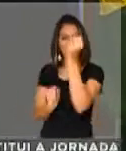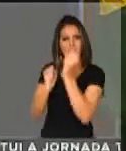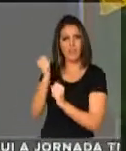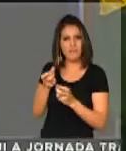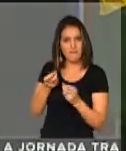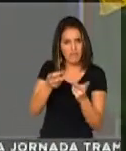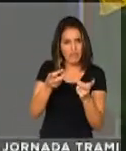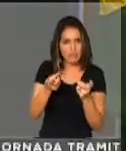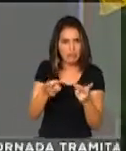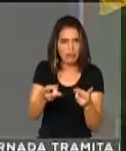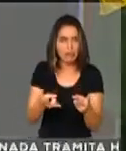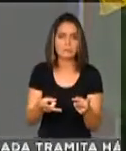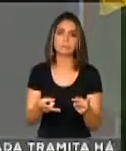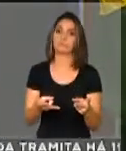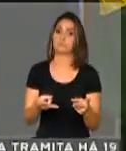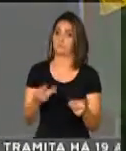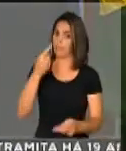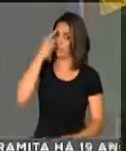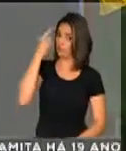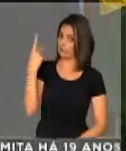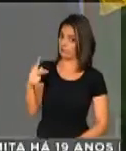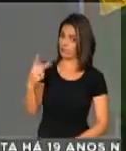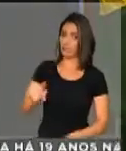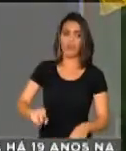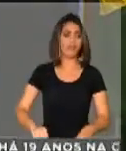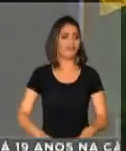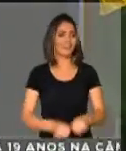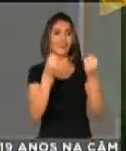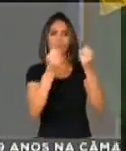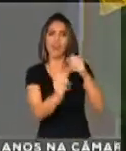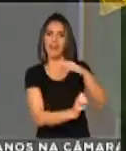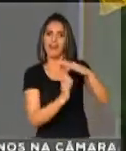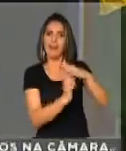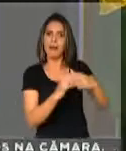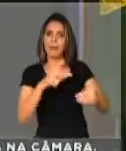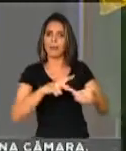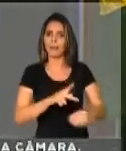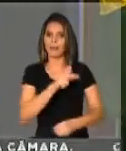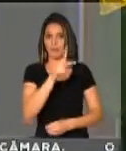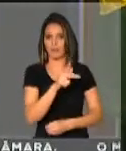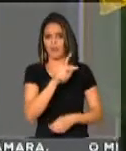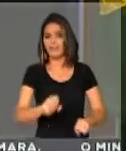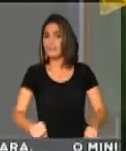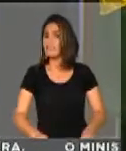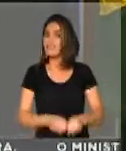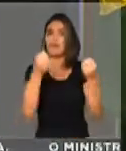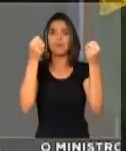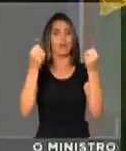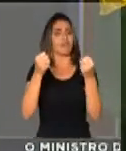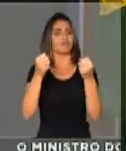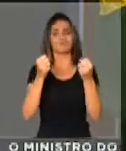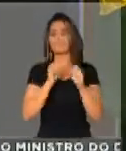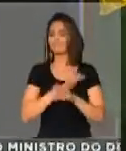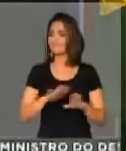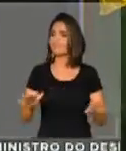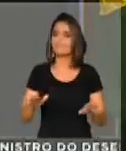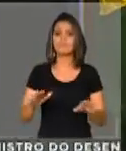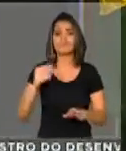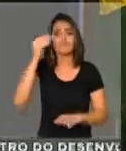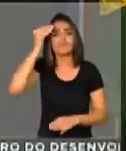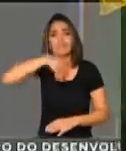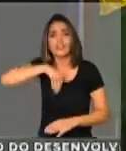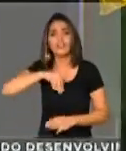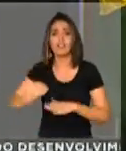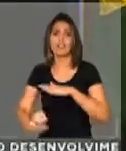Falvo, na Bahia, é uma ideia que vai quebrar a Petrobras, vai quebrar a cadeia de comando verticalizada da Petrobras, vai